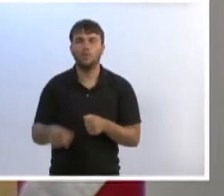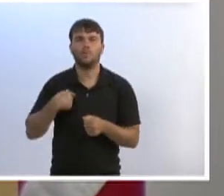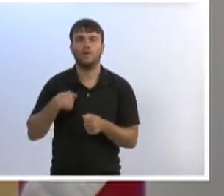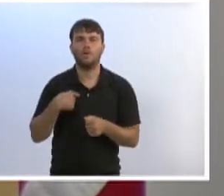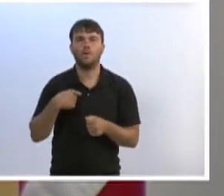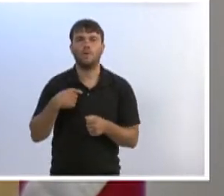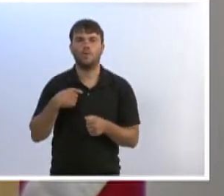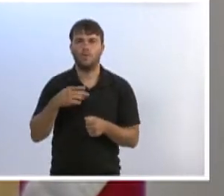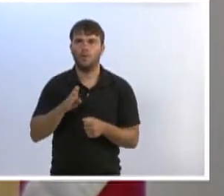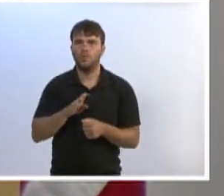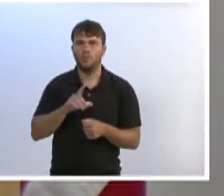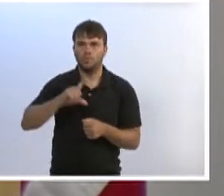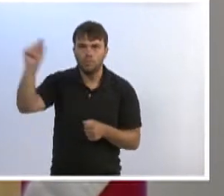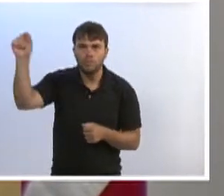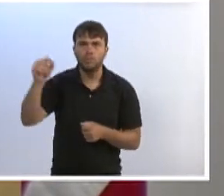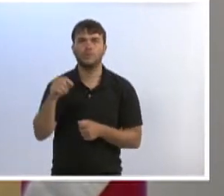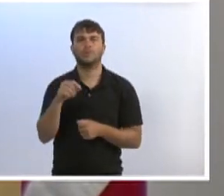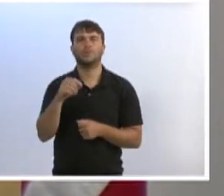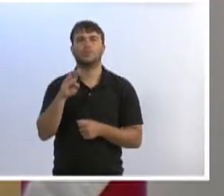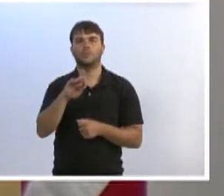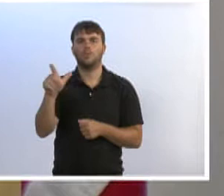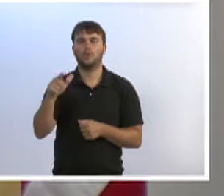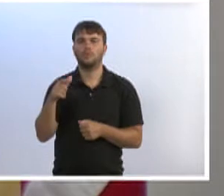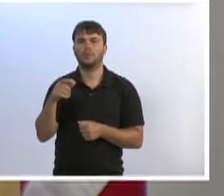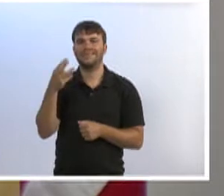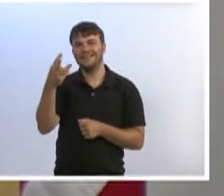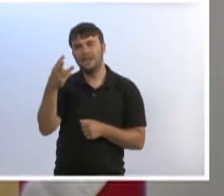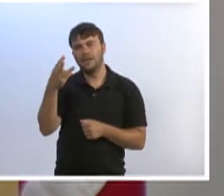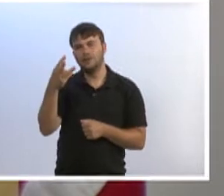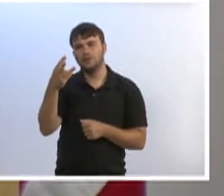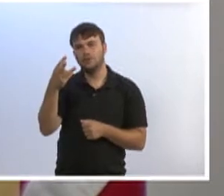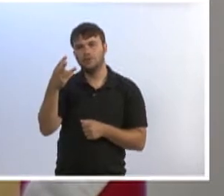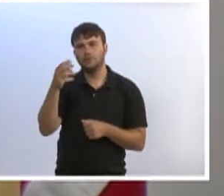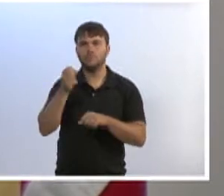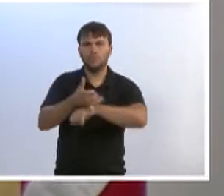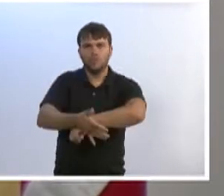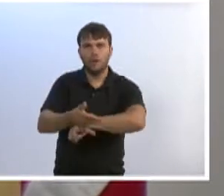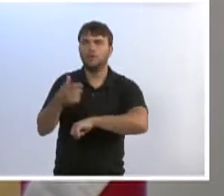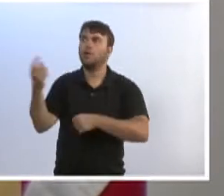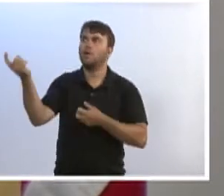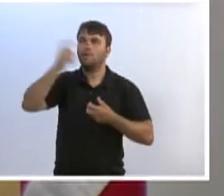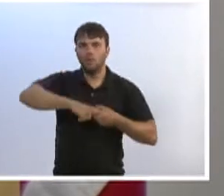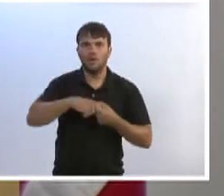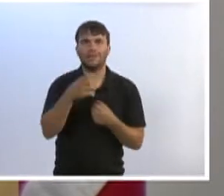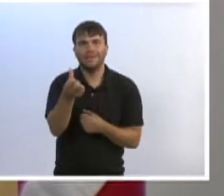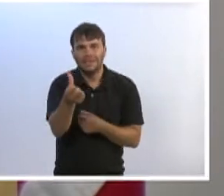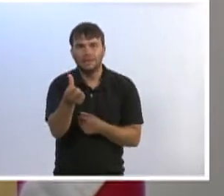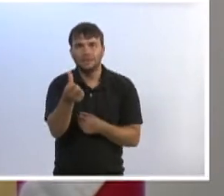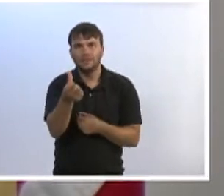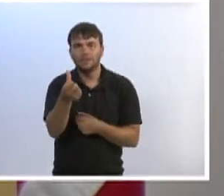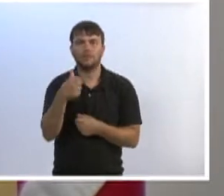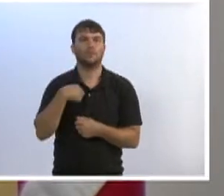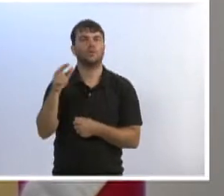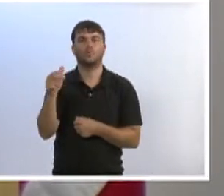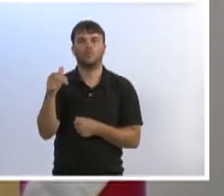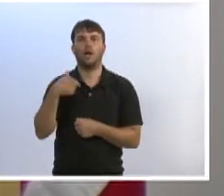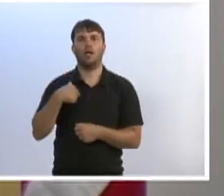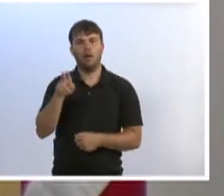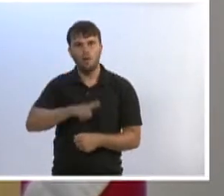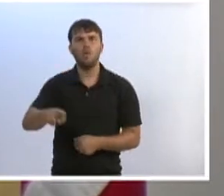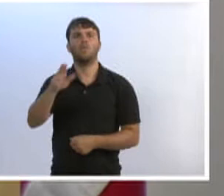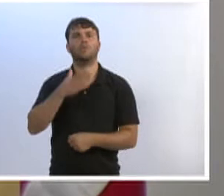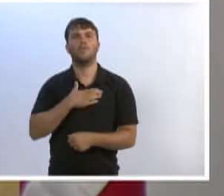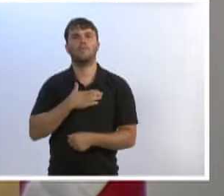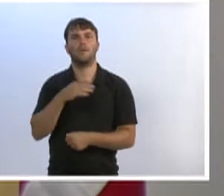Sair de Blumenau, às 3 horas da manhã, para voltar no outro dia, às 6 horas da manhã, nunca mais faço. Vou sim usar da minha